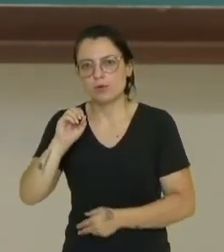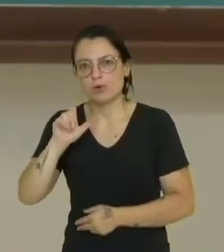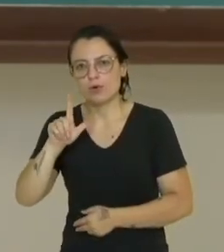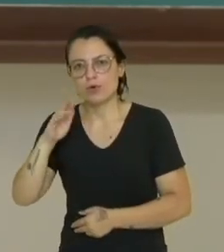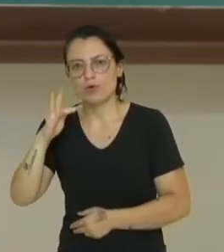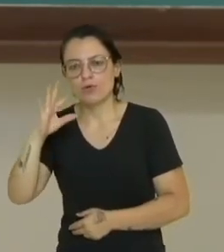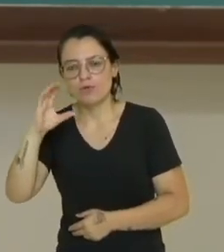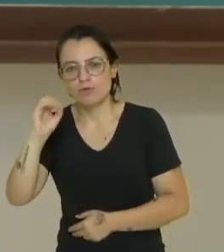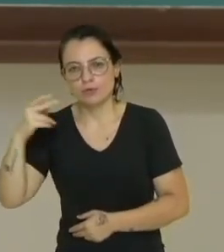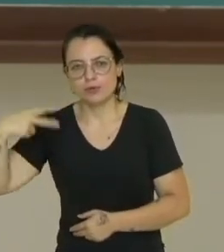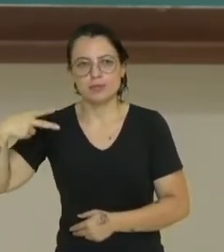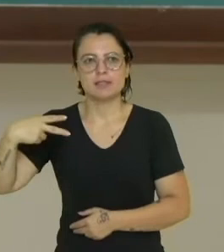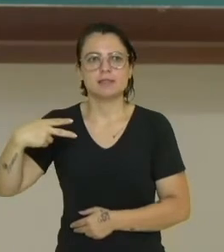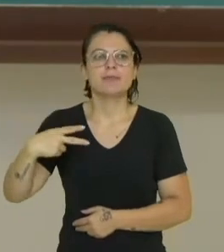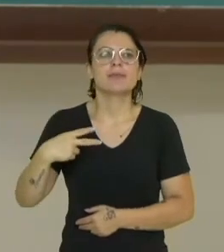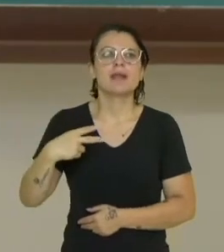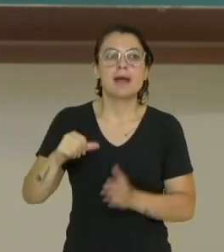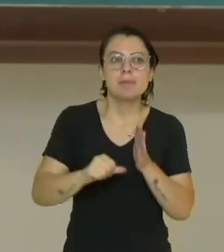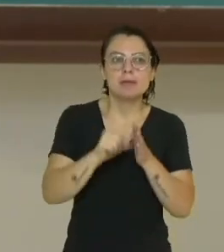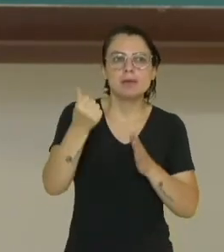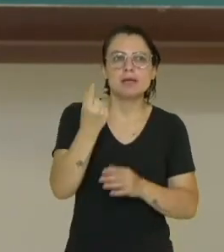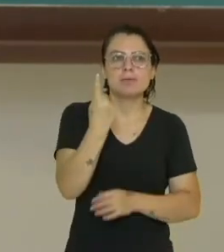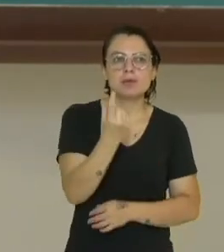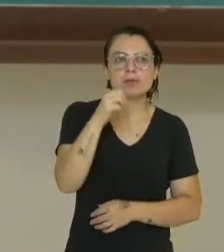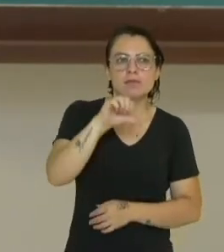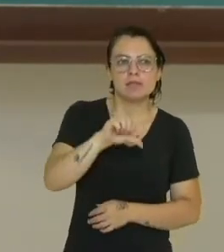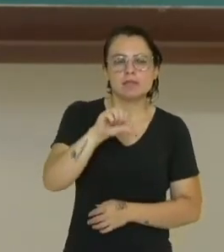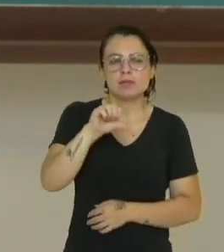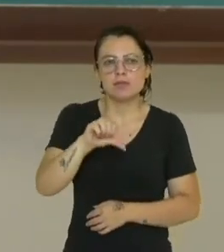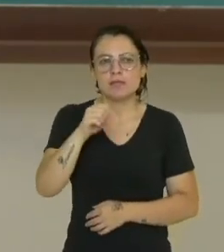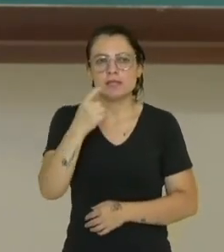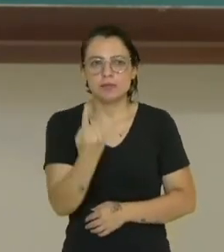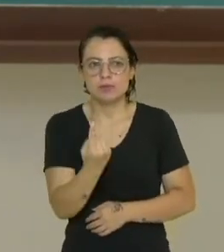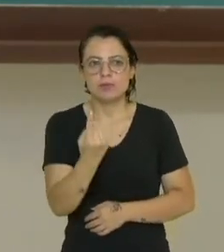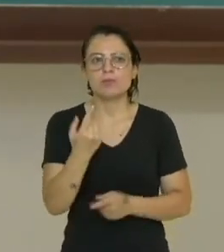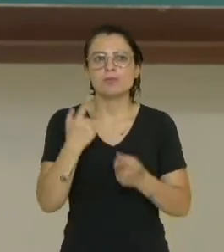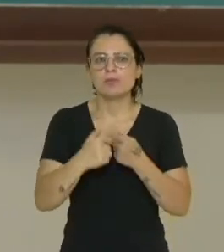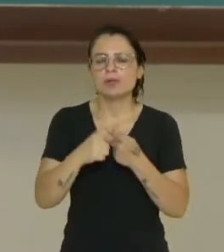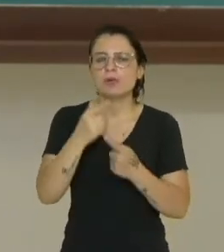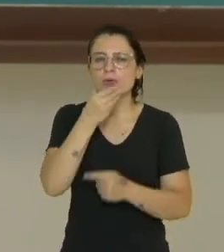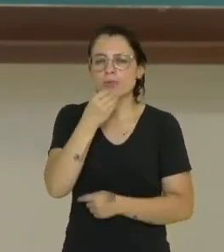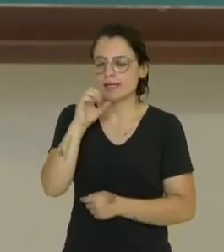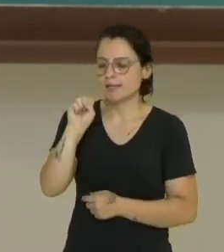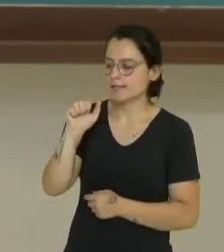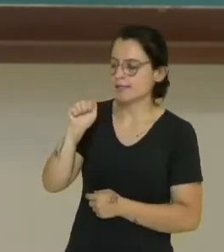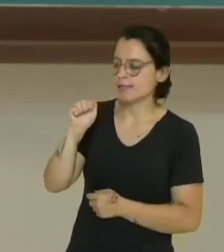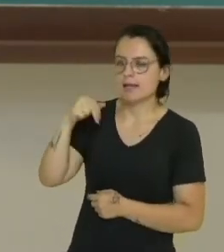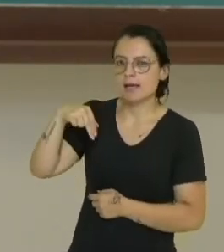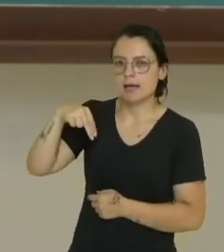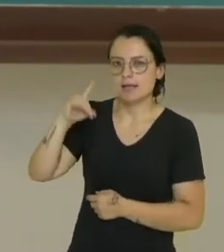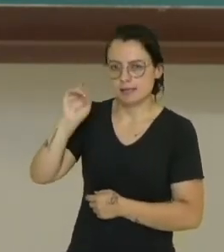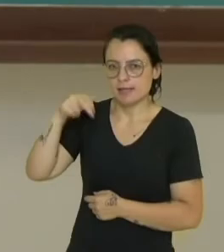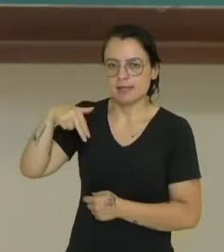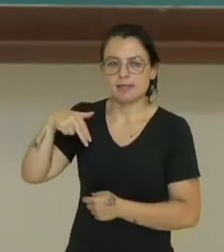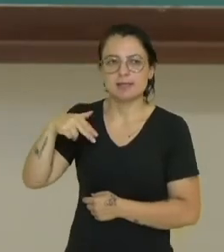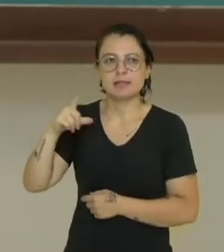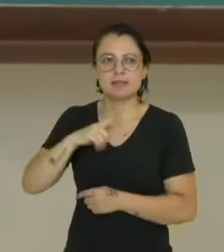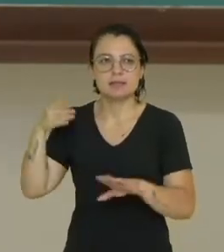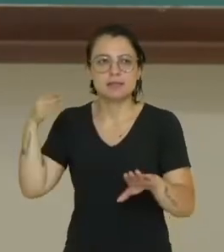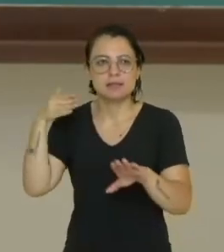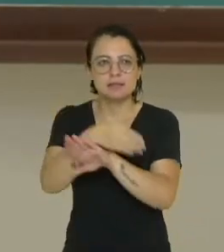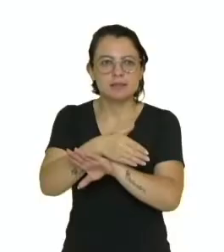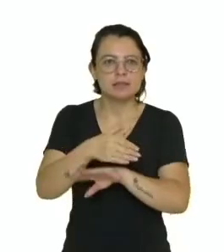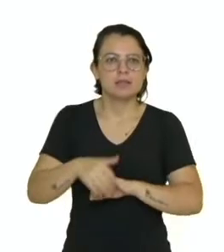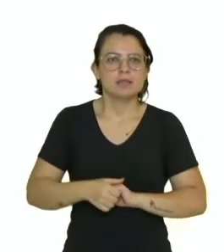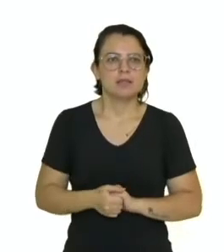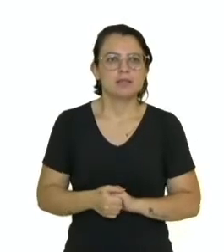em 1991, quando Saddam Hussein, motivado por motivos econômicos, ele invadiu Kuwait, que é um país que você